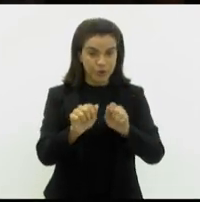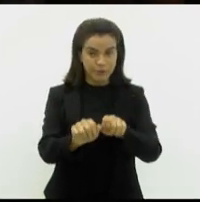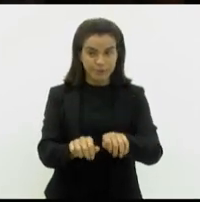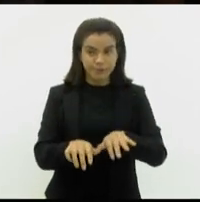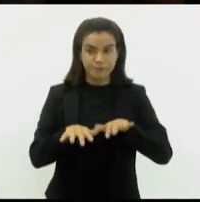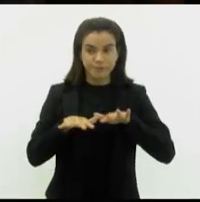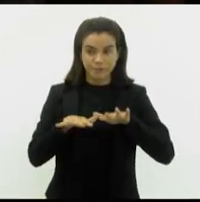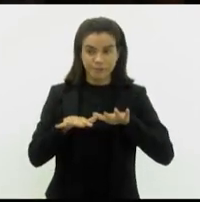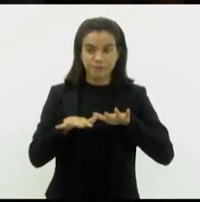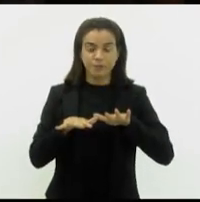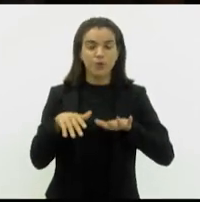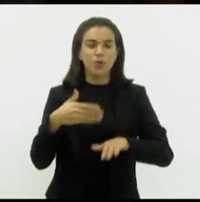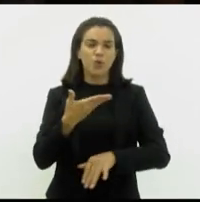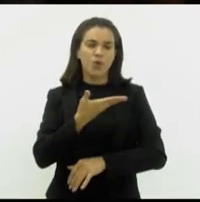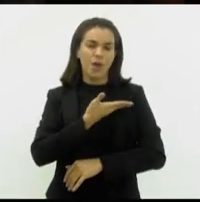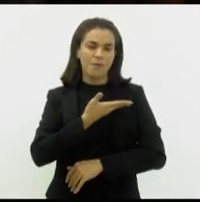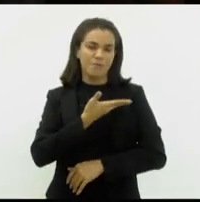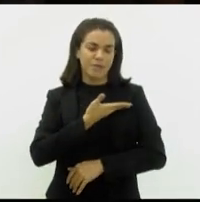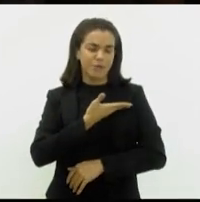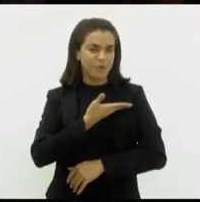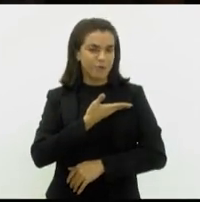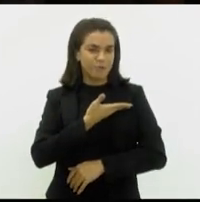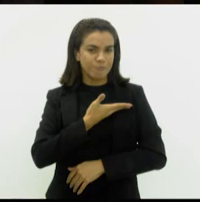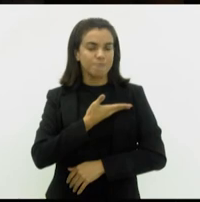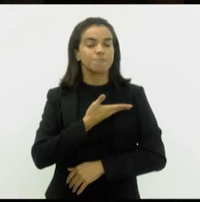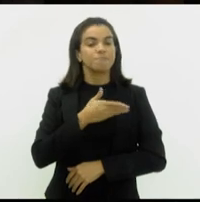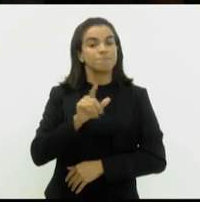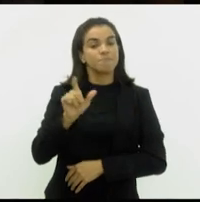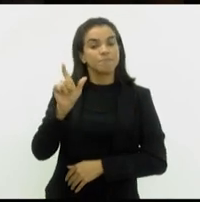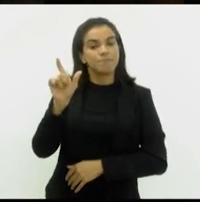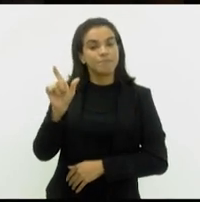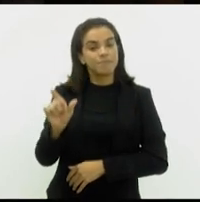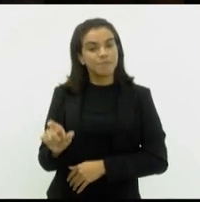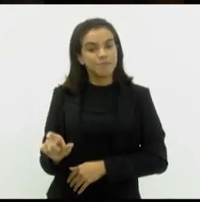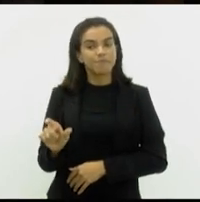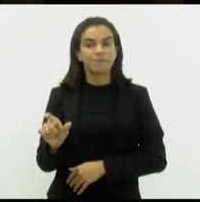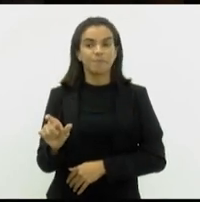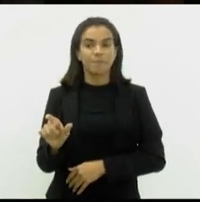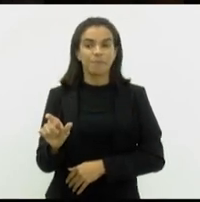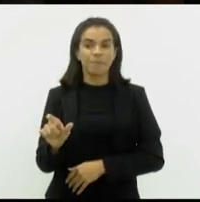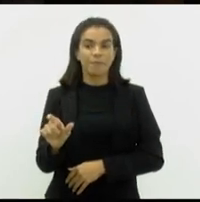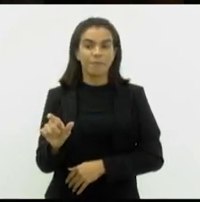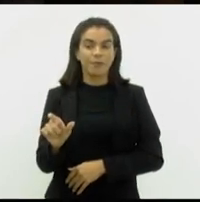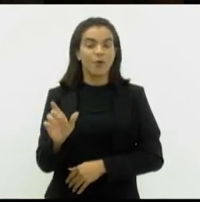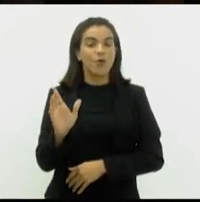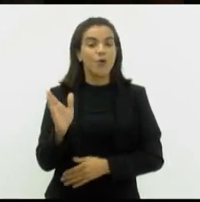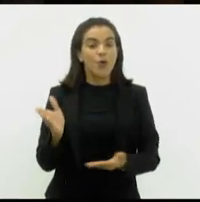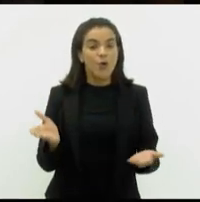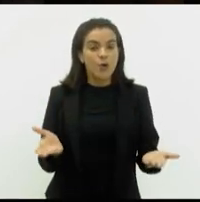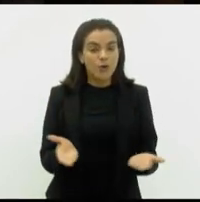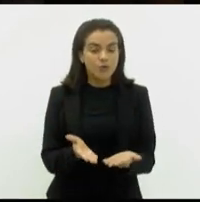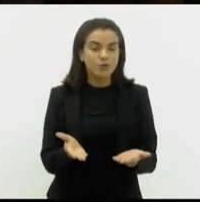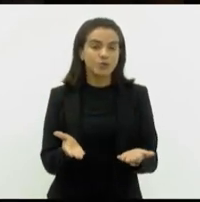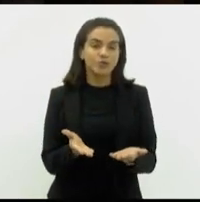de um amigo muito comum a qual está sendo hoje